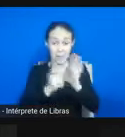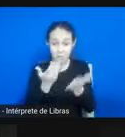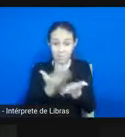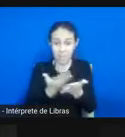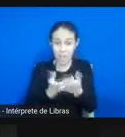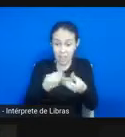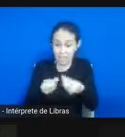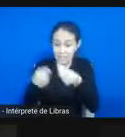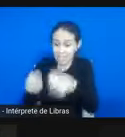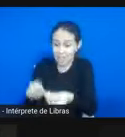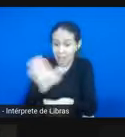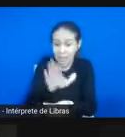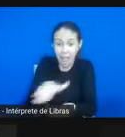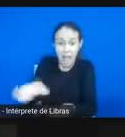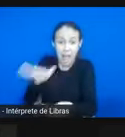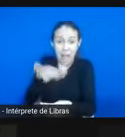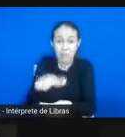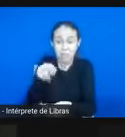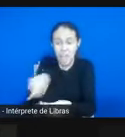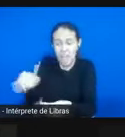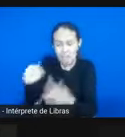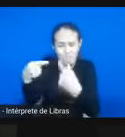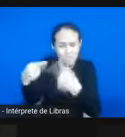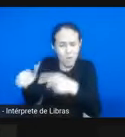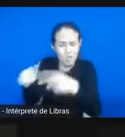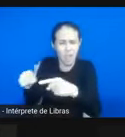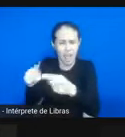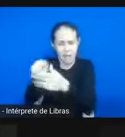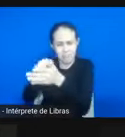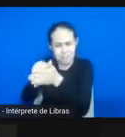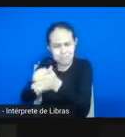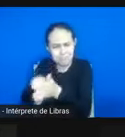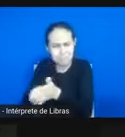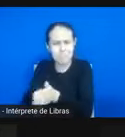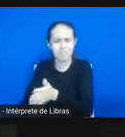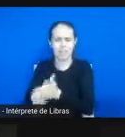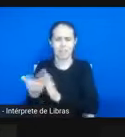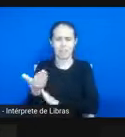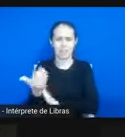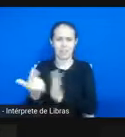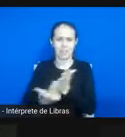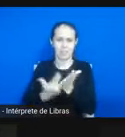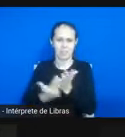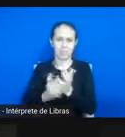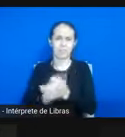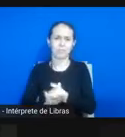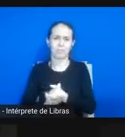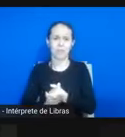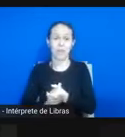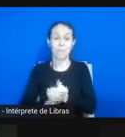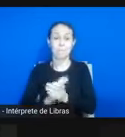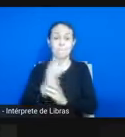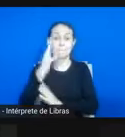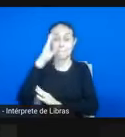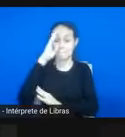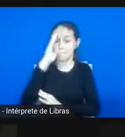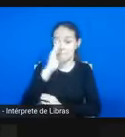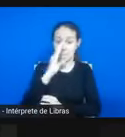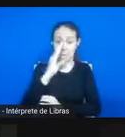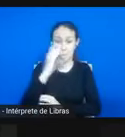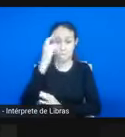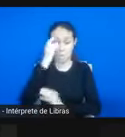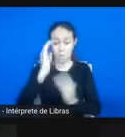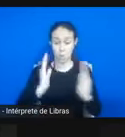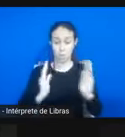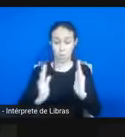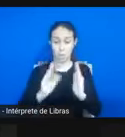investigar algo é fundamental. E principalmente pensando nesse período pós-abolição e na